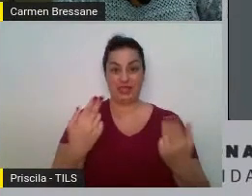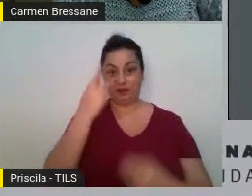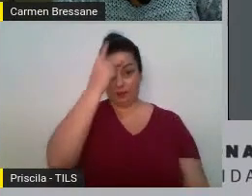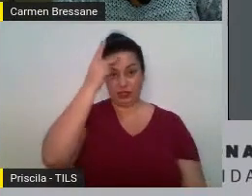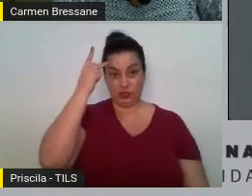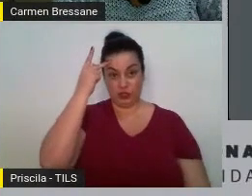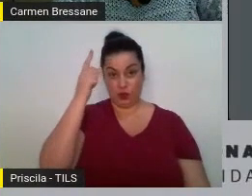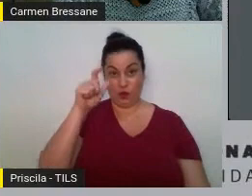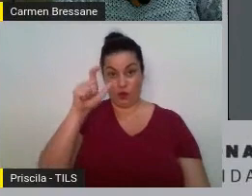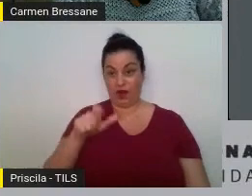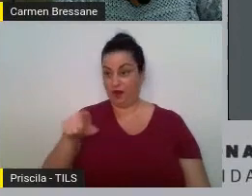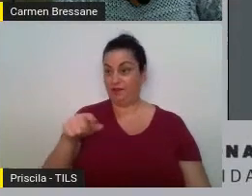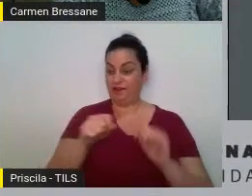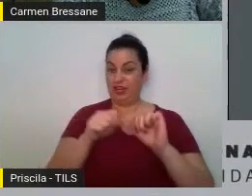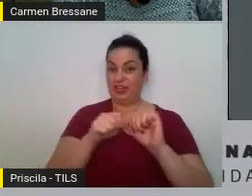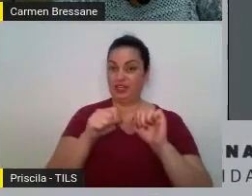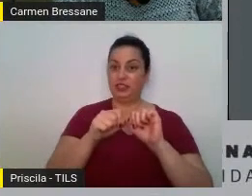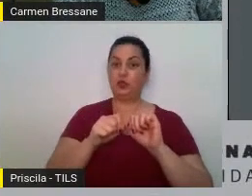era ao mesmo tempo